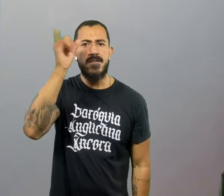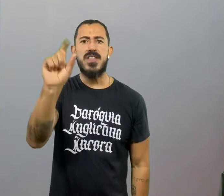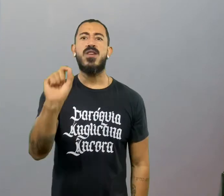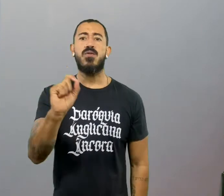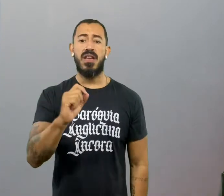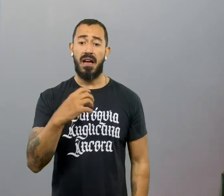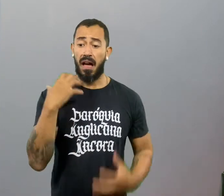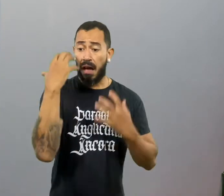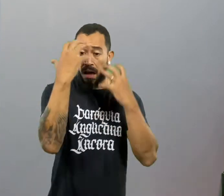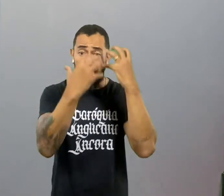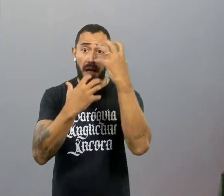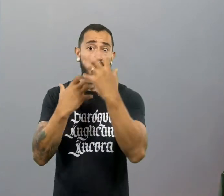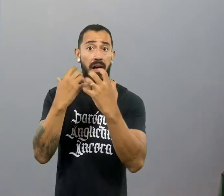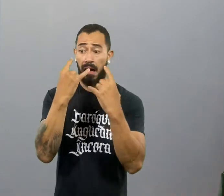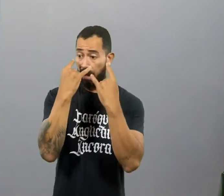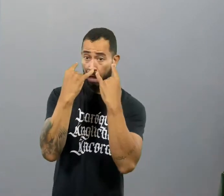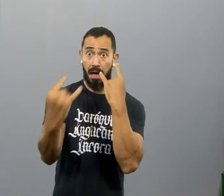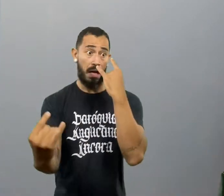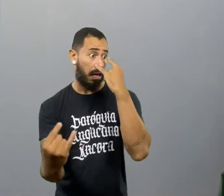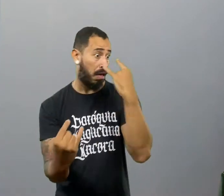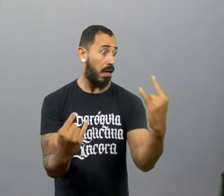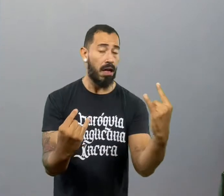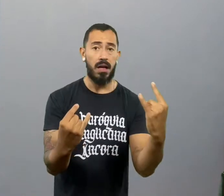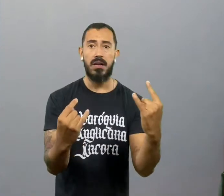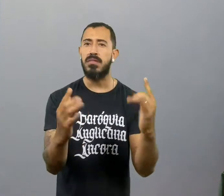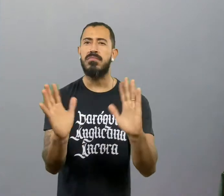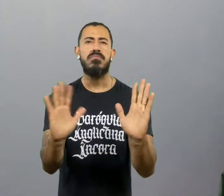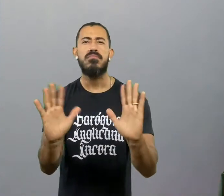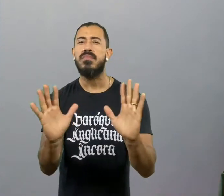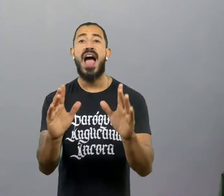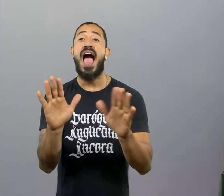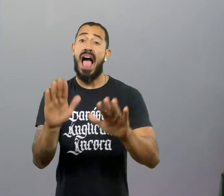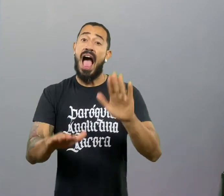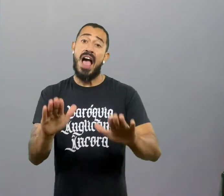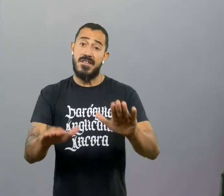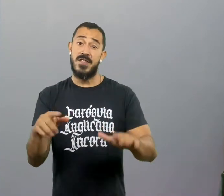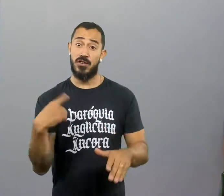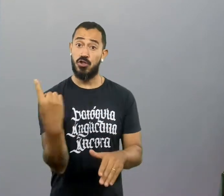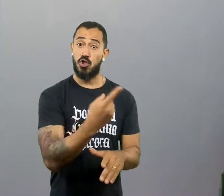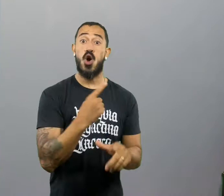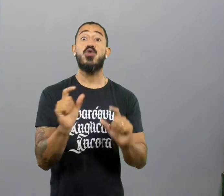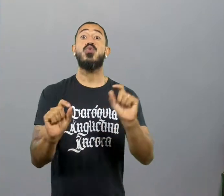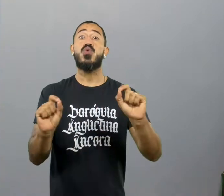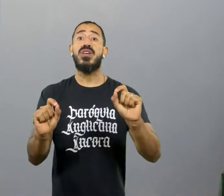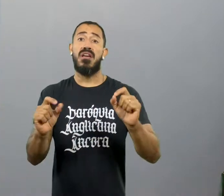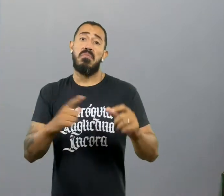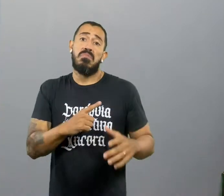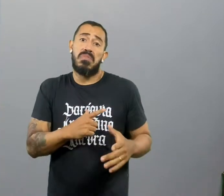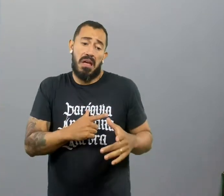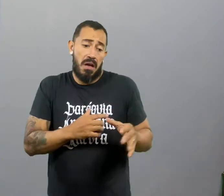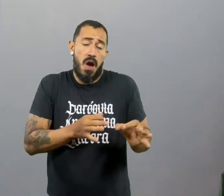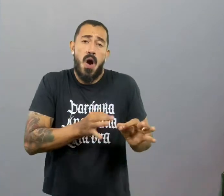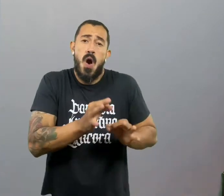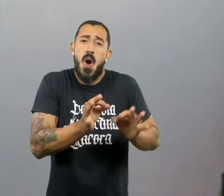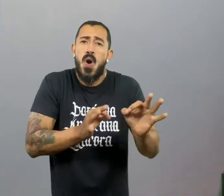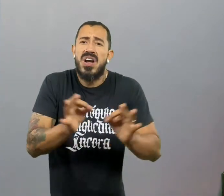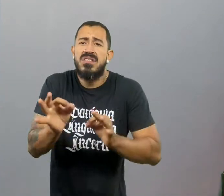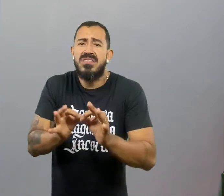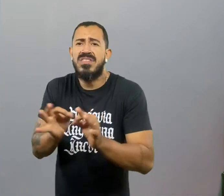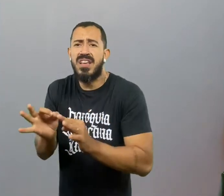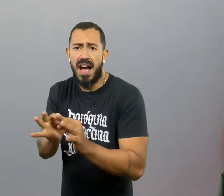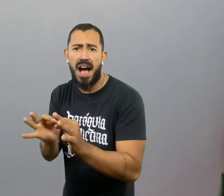suas paixões, mesmo que sejam paixões organizadas. Porque nem sempre as nossas paixões são impossíveis. Elas, às vezes,